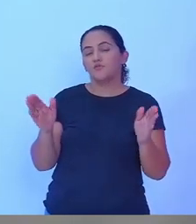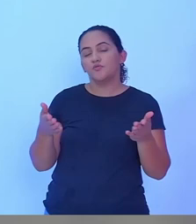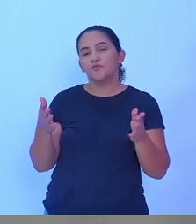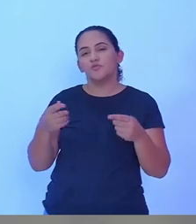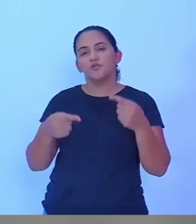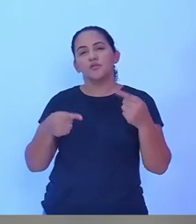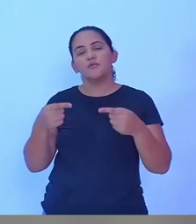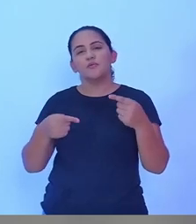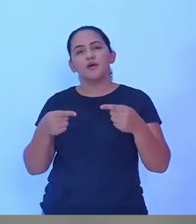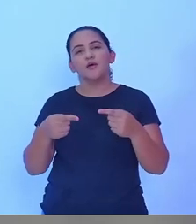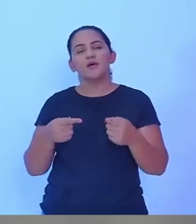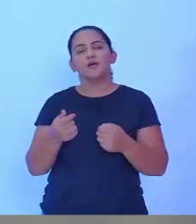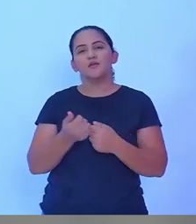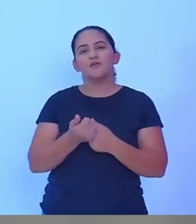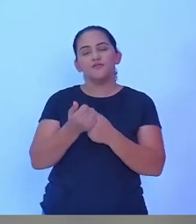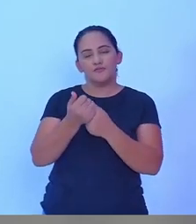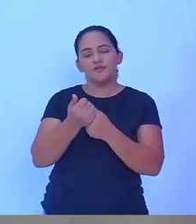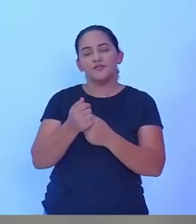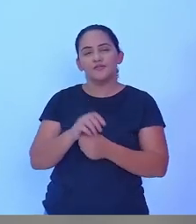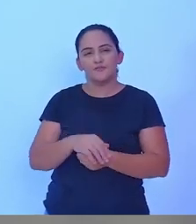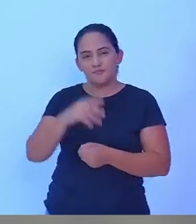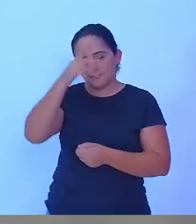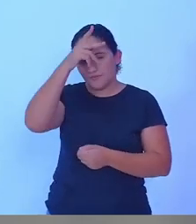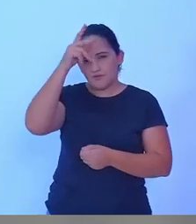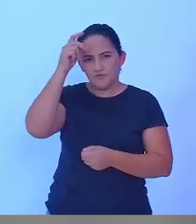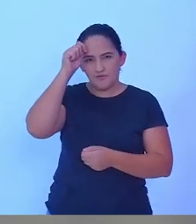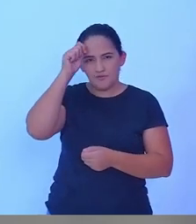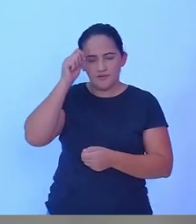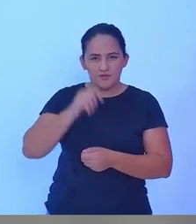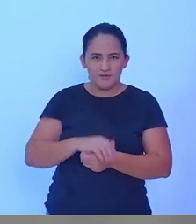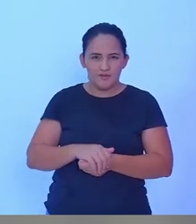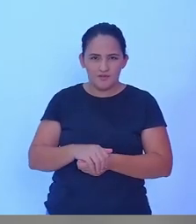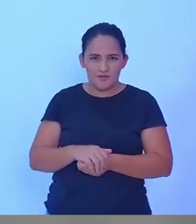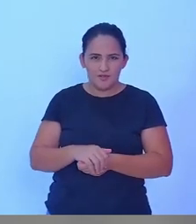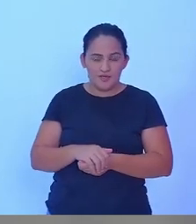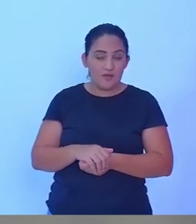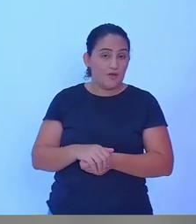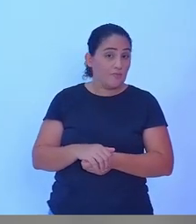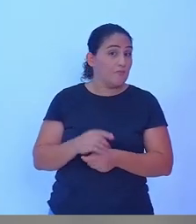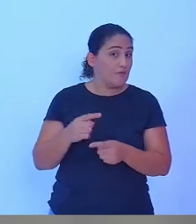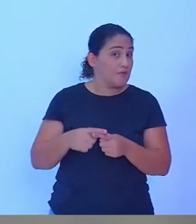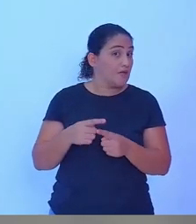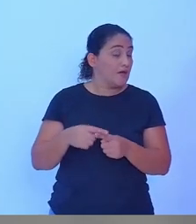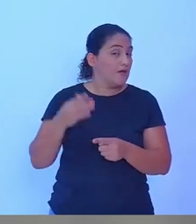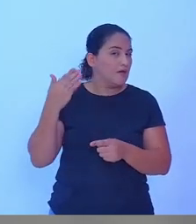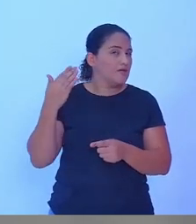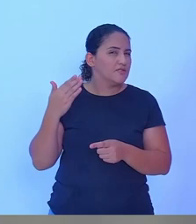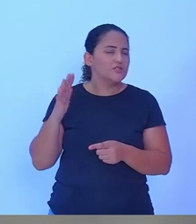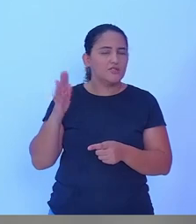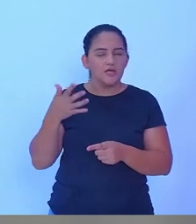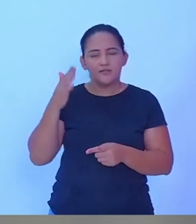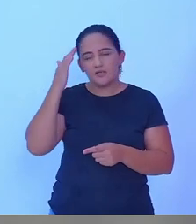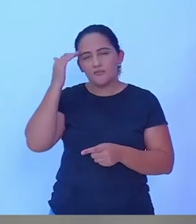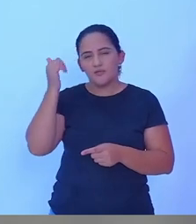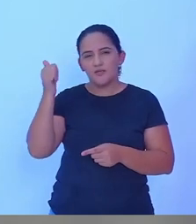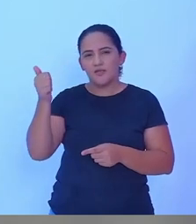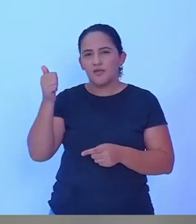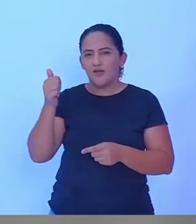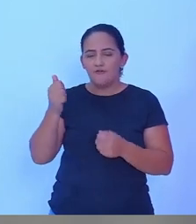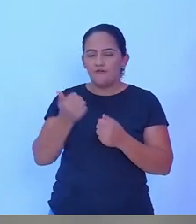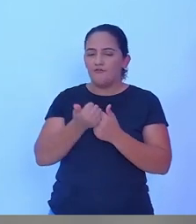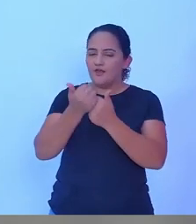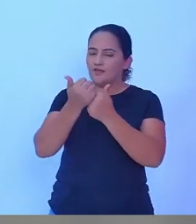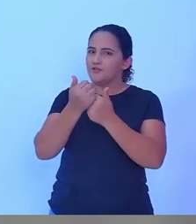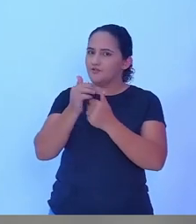Rolim de Mora tem uma história já, os vices virarem prefeito. e por isso mesmo, tanto